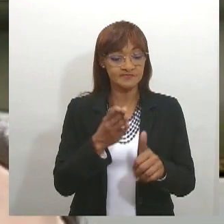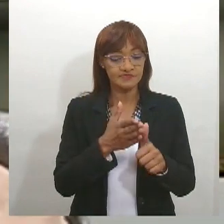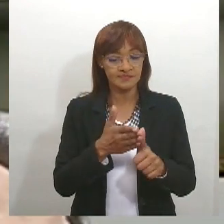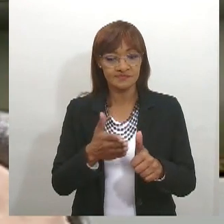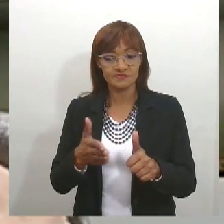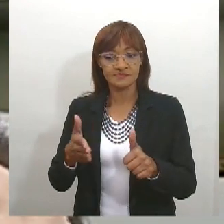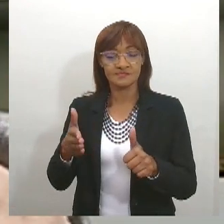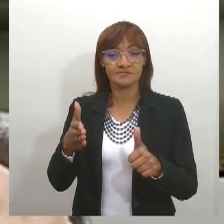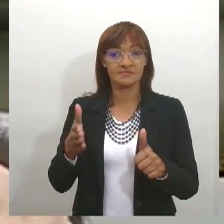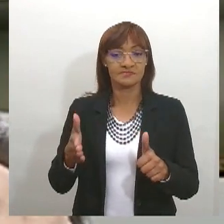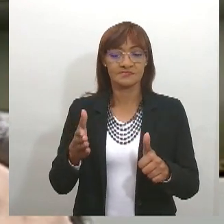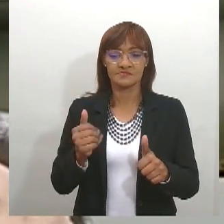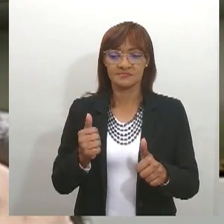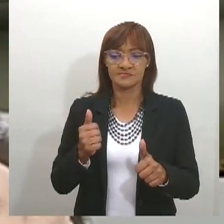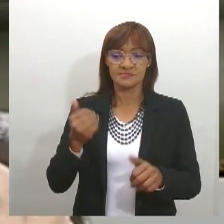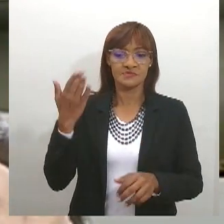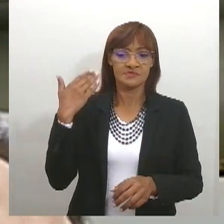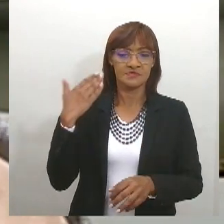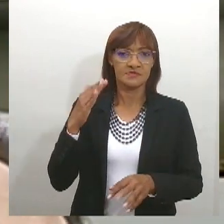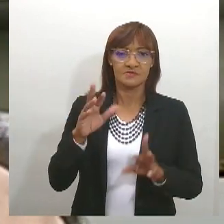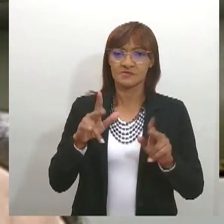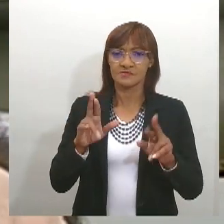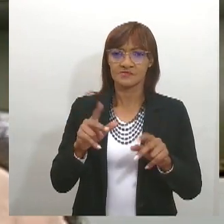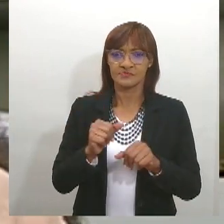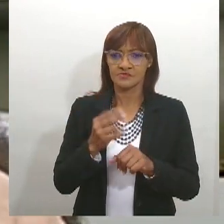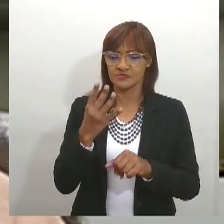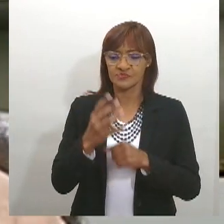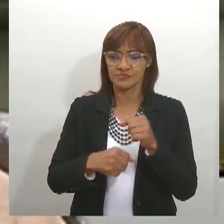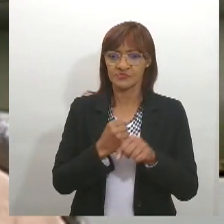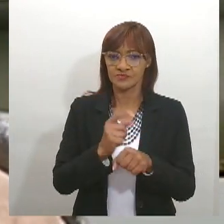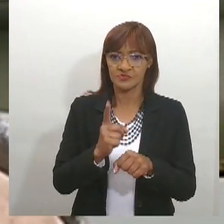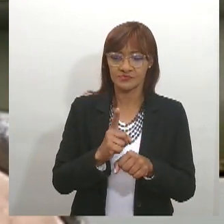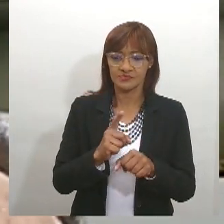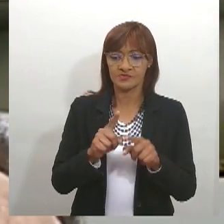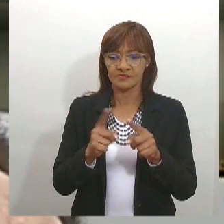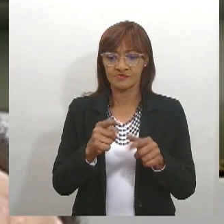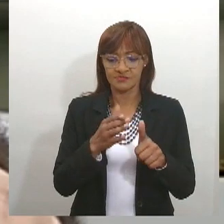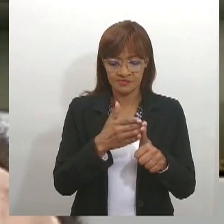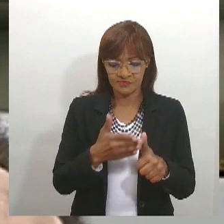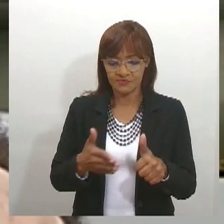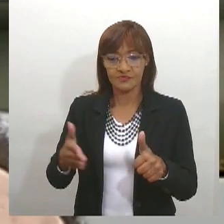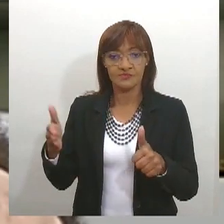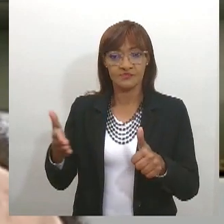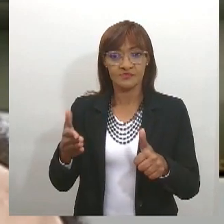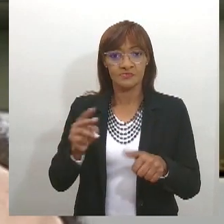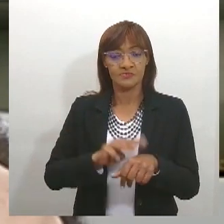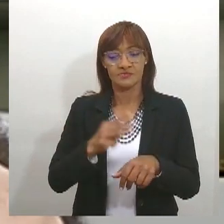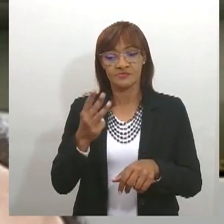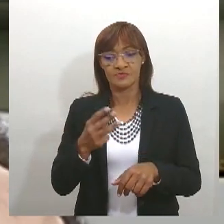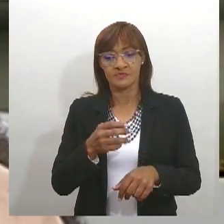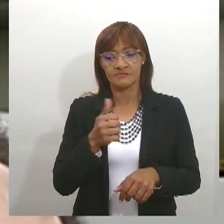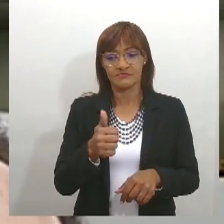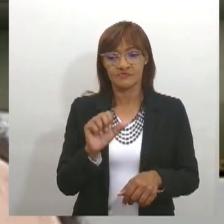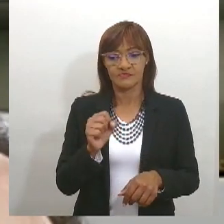quatro anos, mas foram três mandatos consecutivos entre os anos de 1894 e